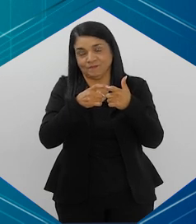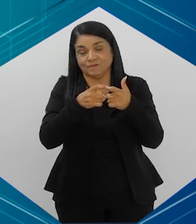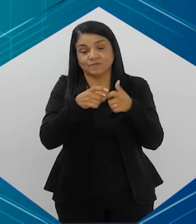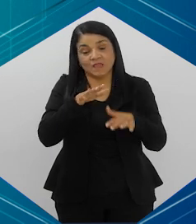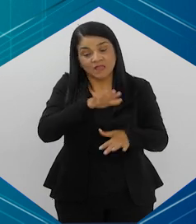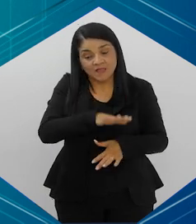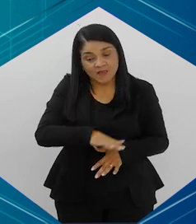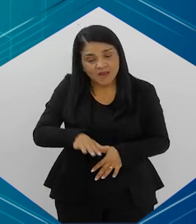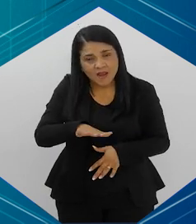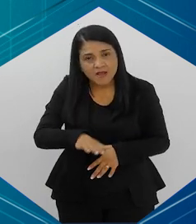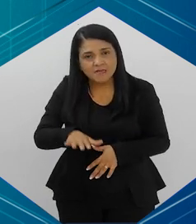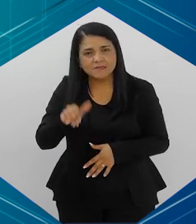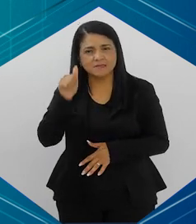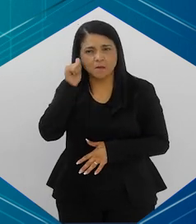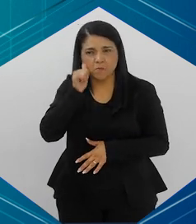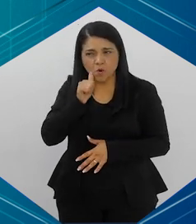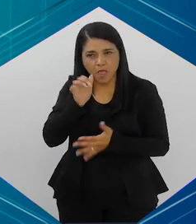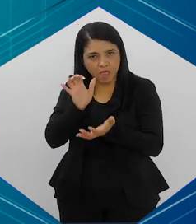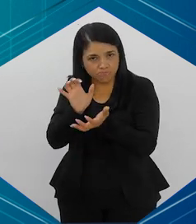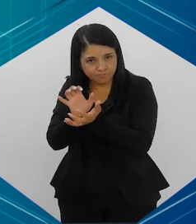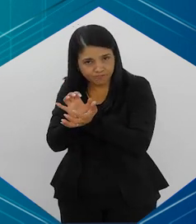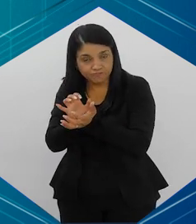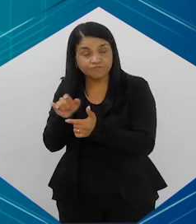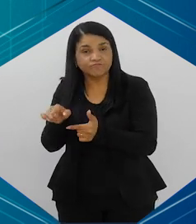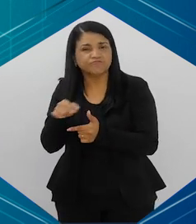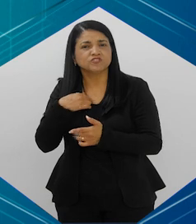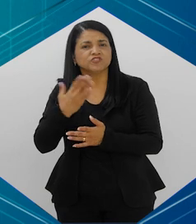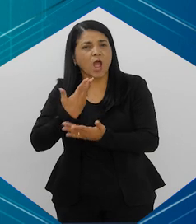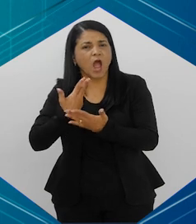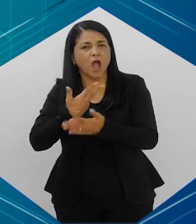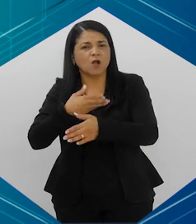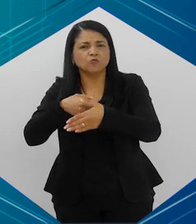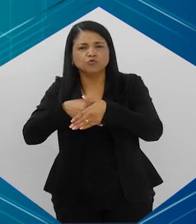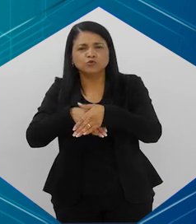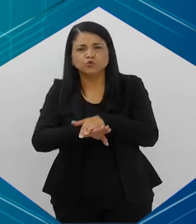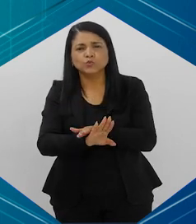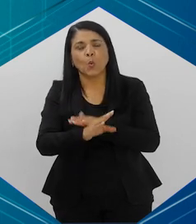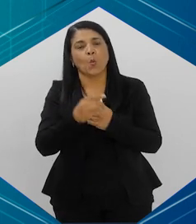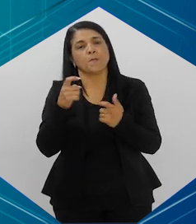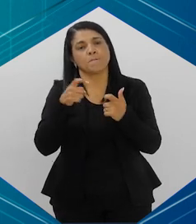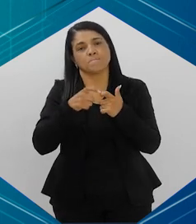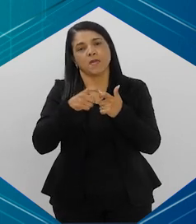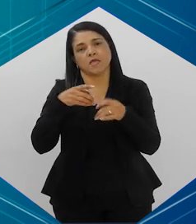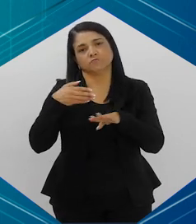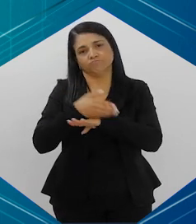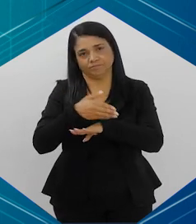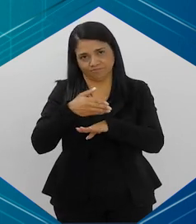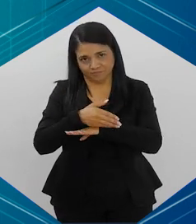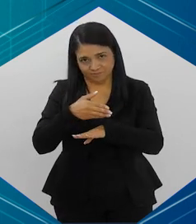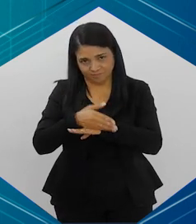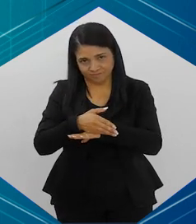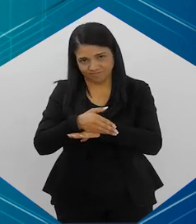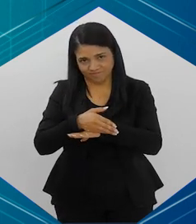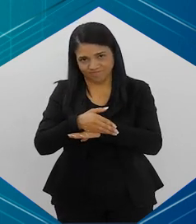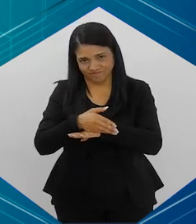Geralmente, crianças e mulheres já têm um hábito de ir ao médico com mais frequência.